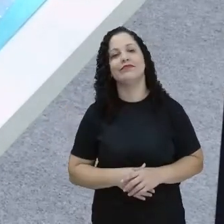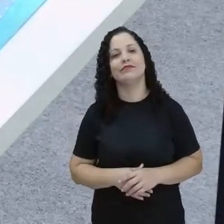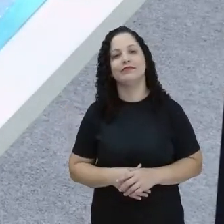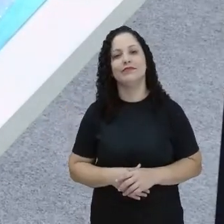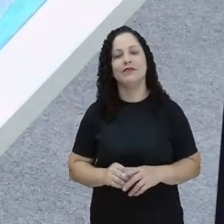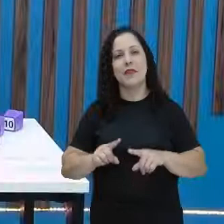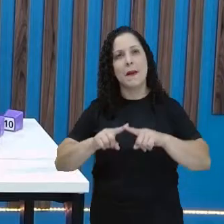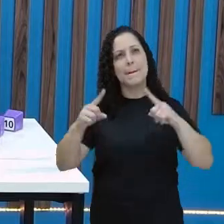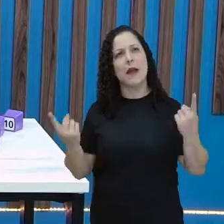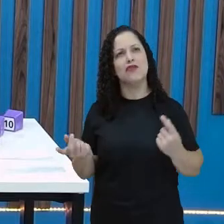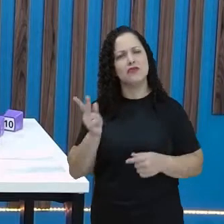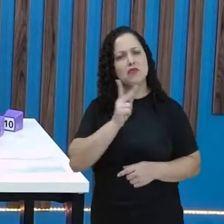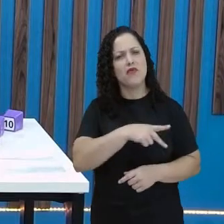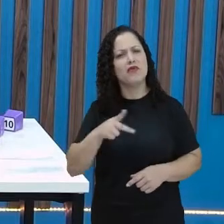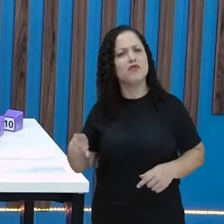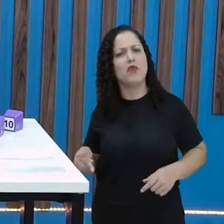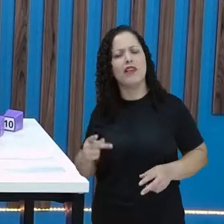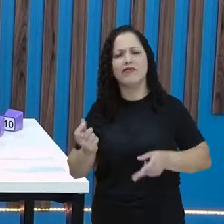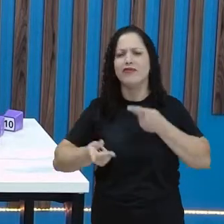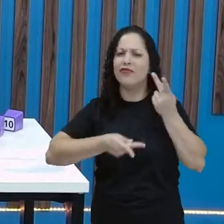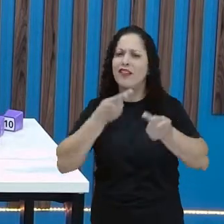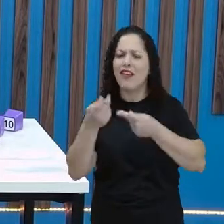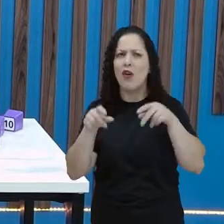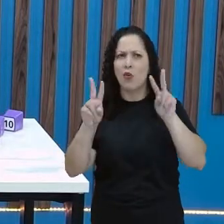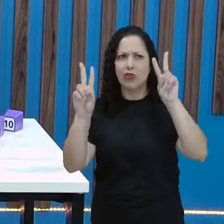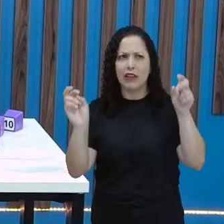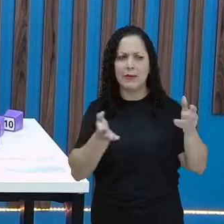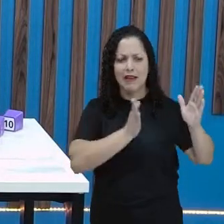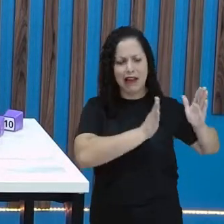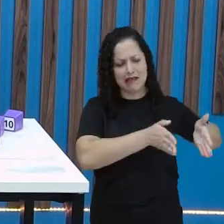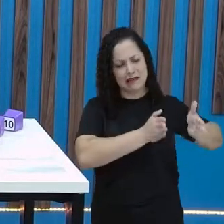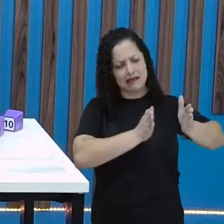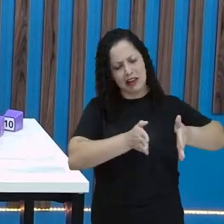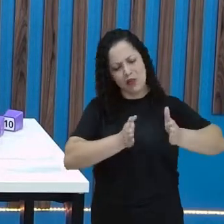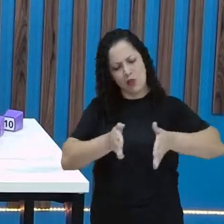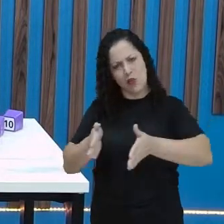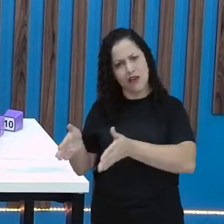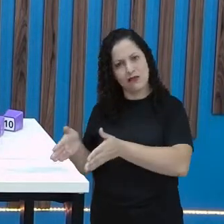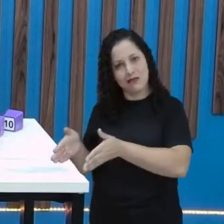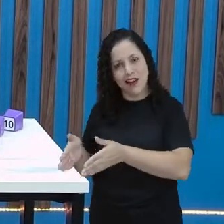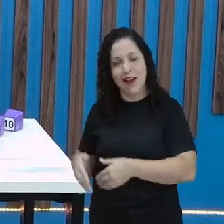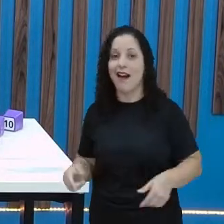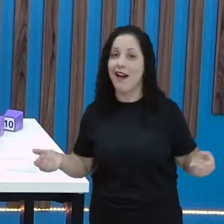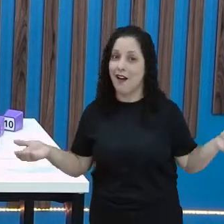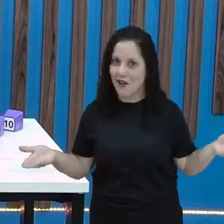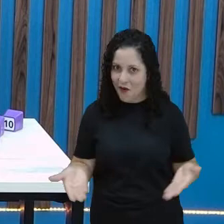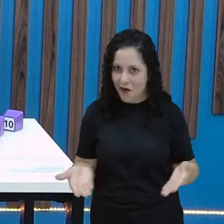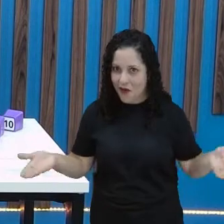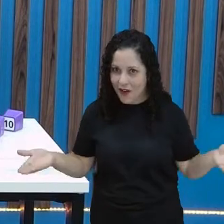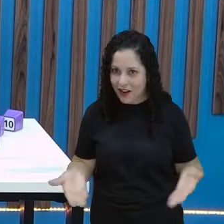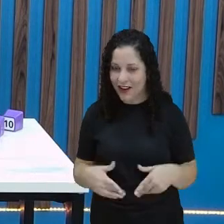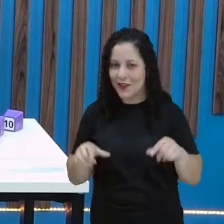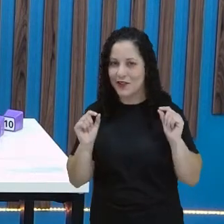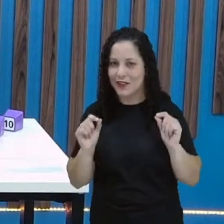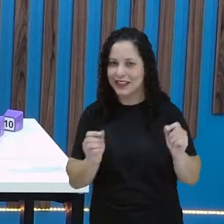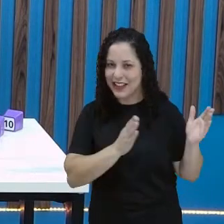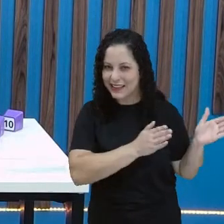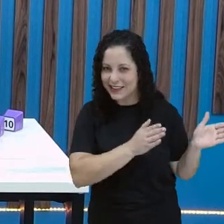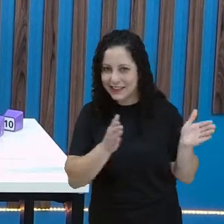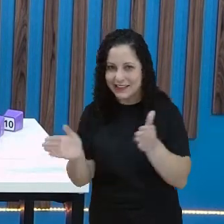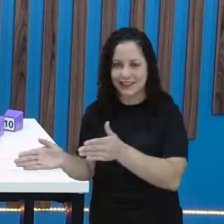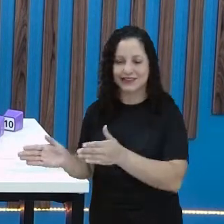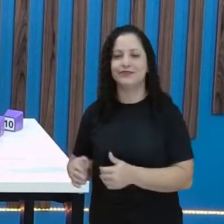Mas, professora Josiane, você falou que o tema era sequência. Sequência numérica. E aí a gente agora vai para a sequência.